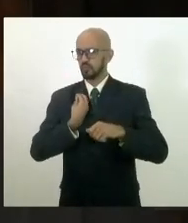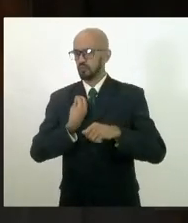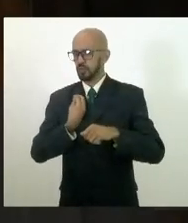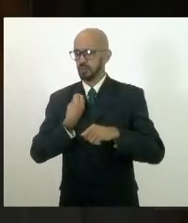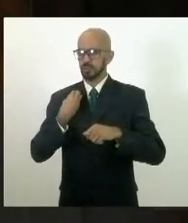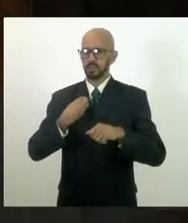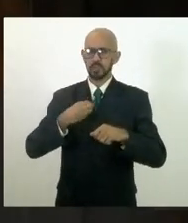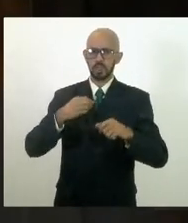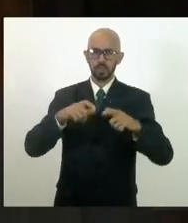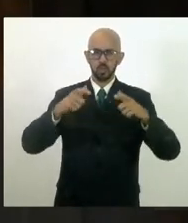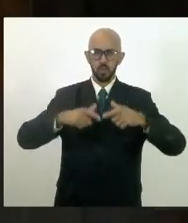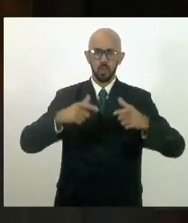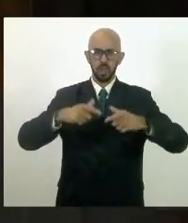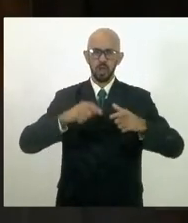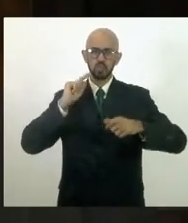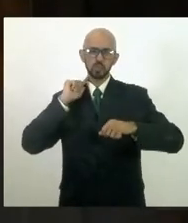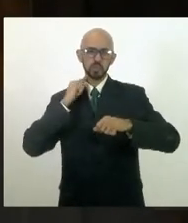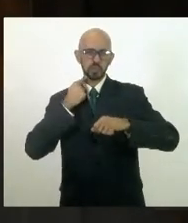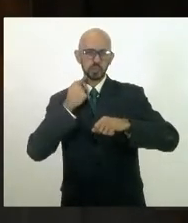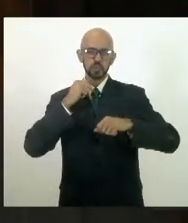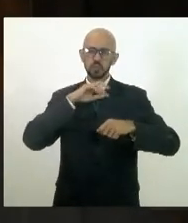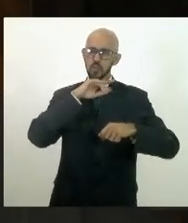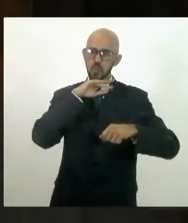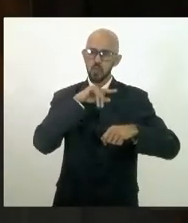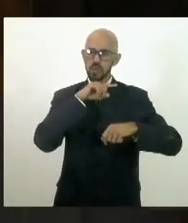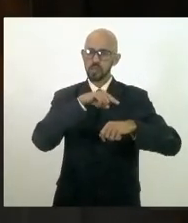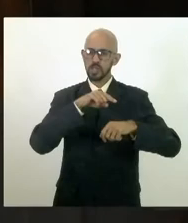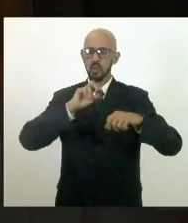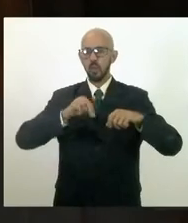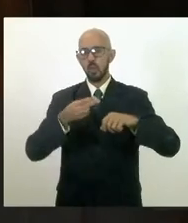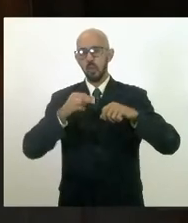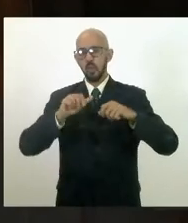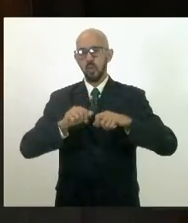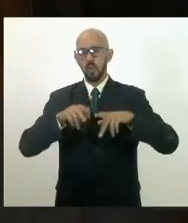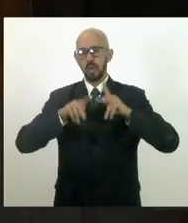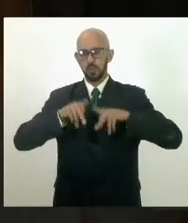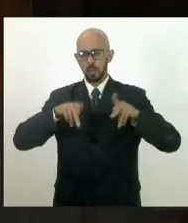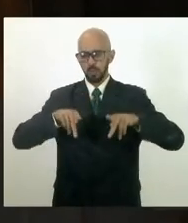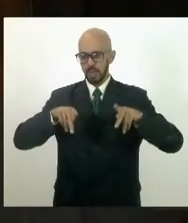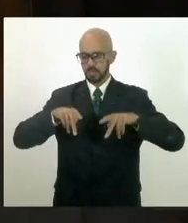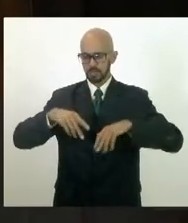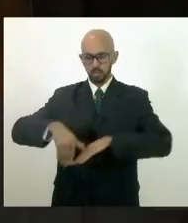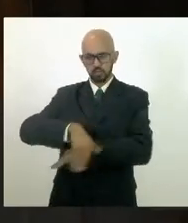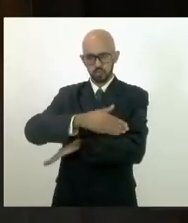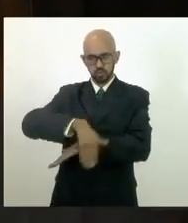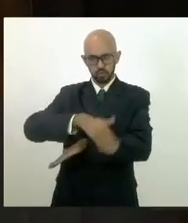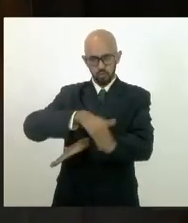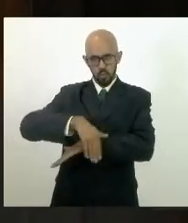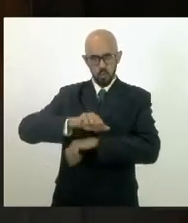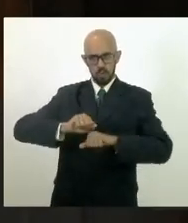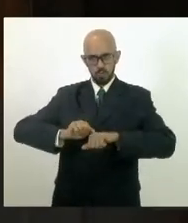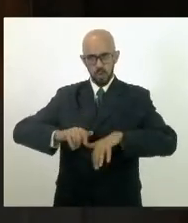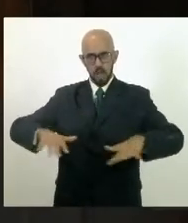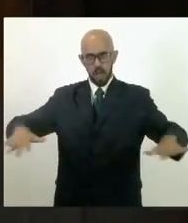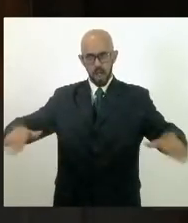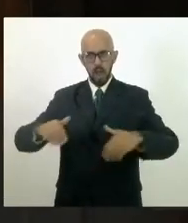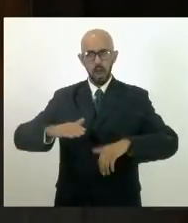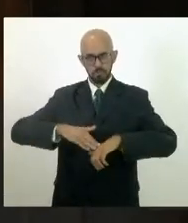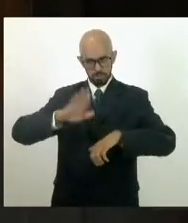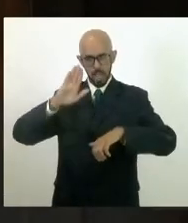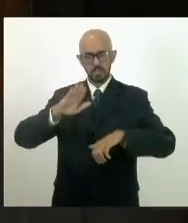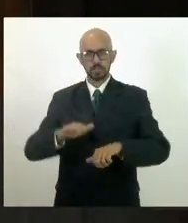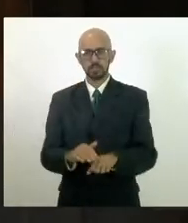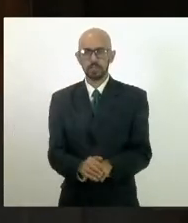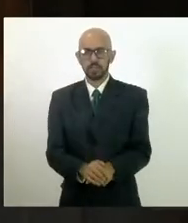insalubres, ou com aumento exponencial, deputado Dionísio, da população em situação de rua. Então, é muito importante, em primeiro lugar,